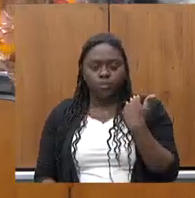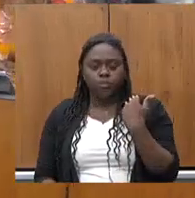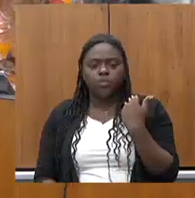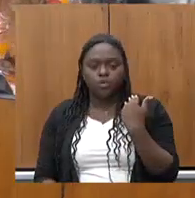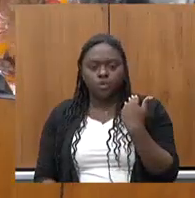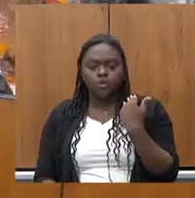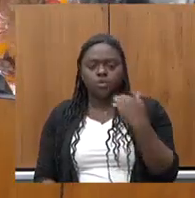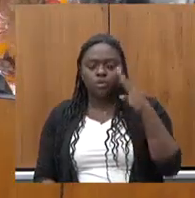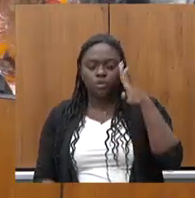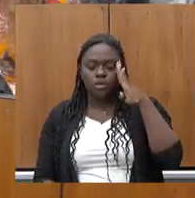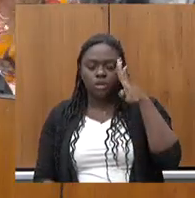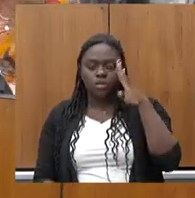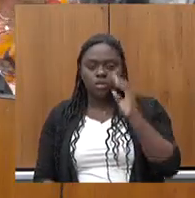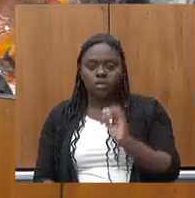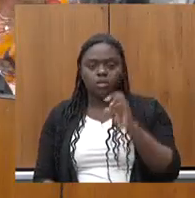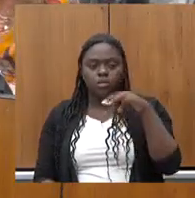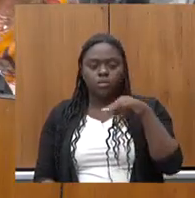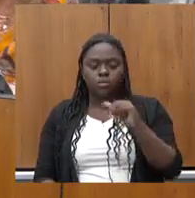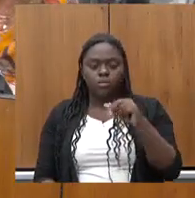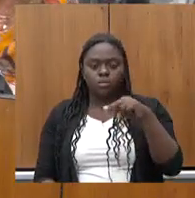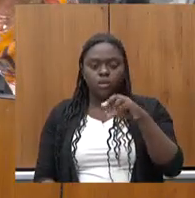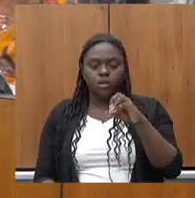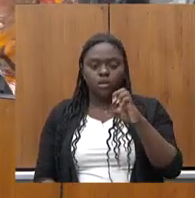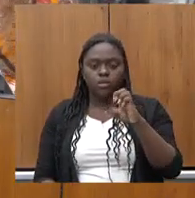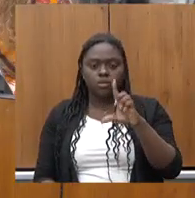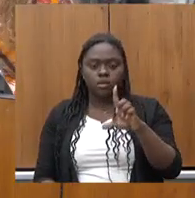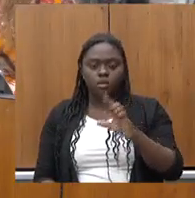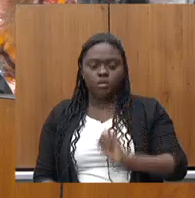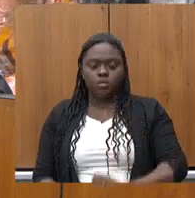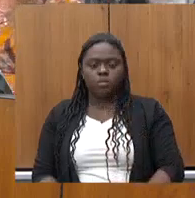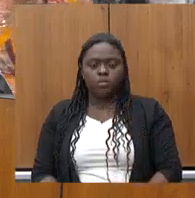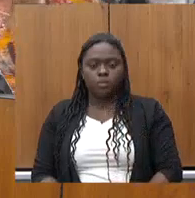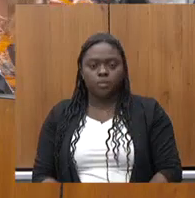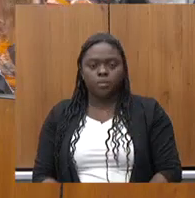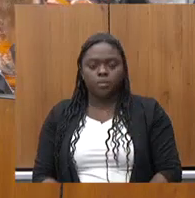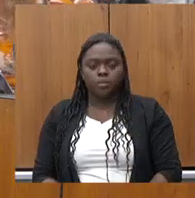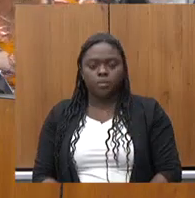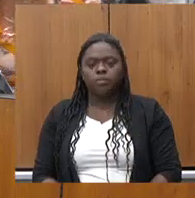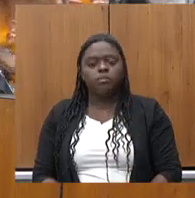Bento e pelo falecimento da professora Maria Helena Gabriel